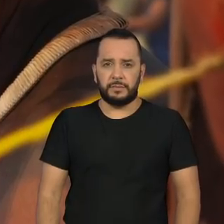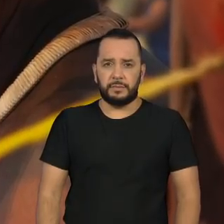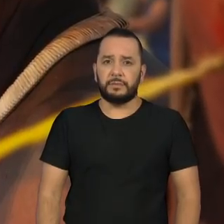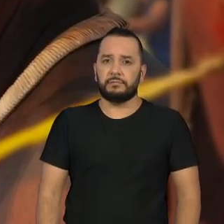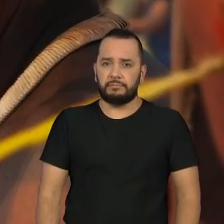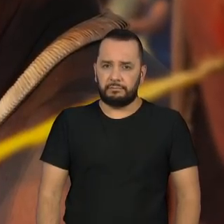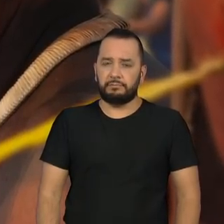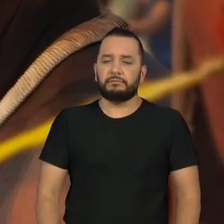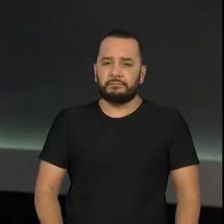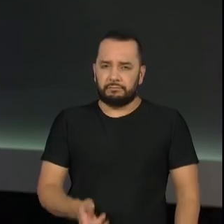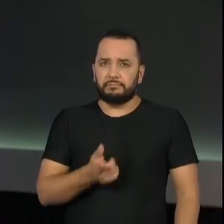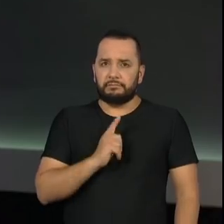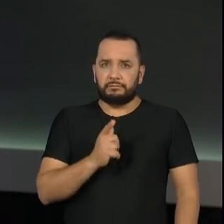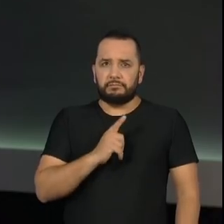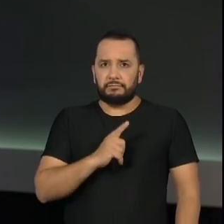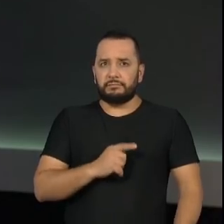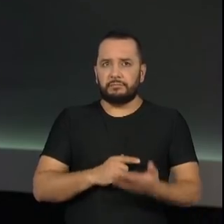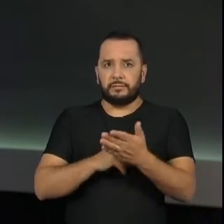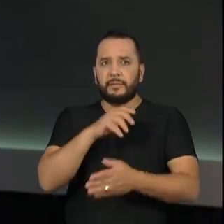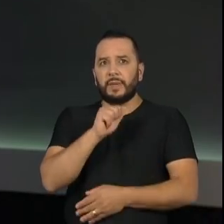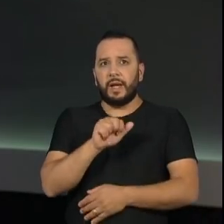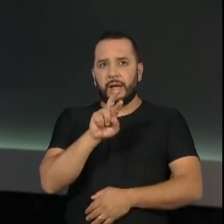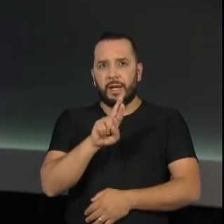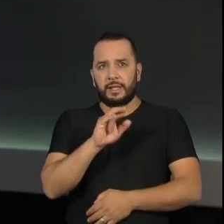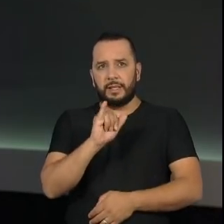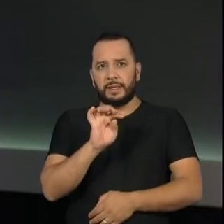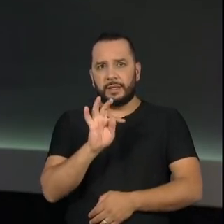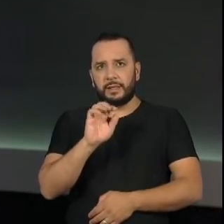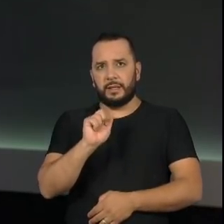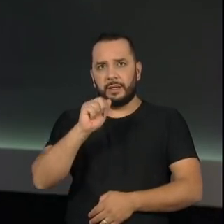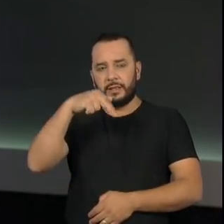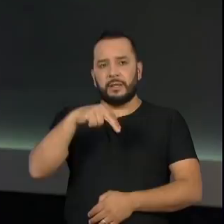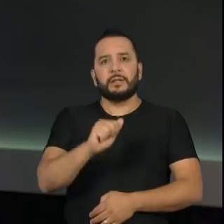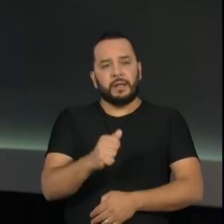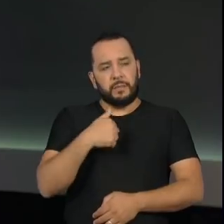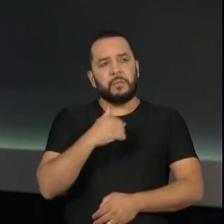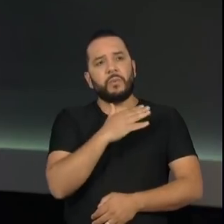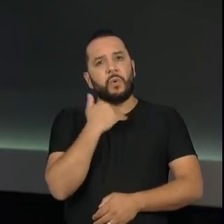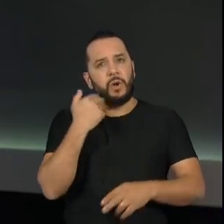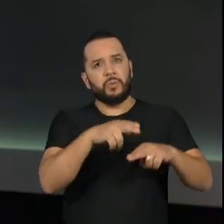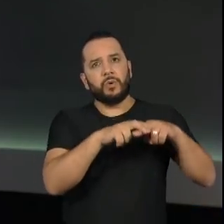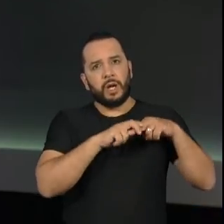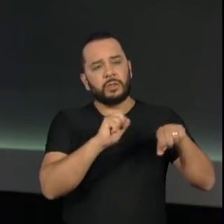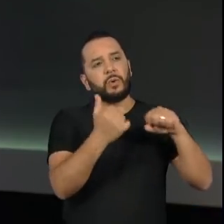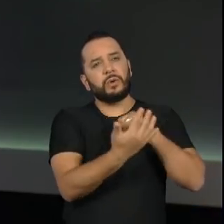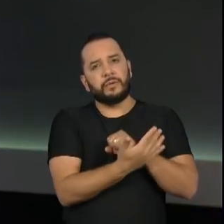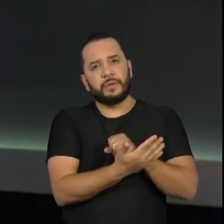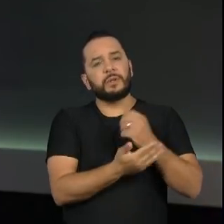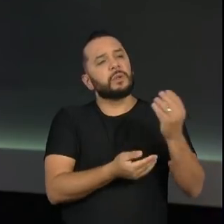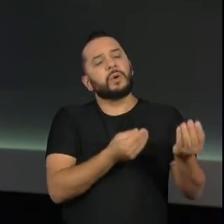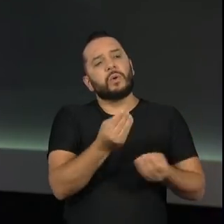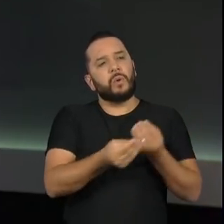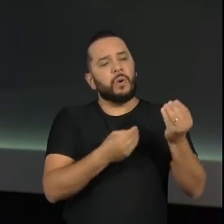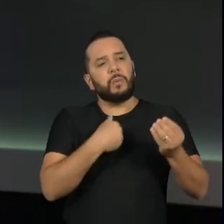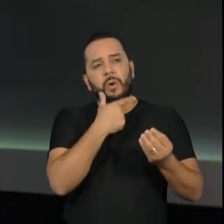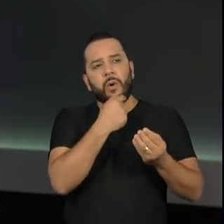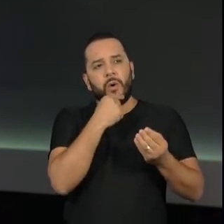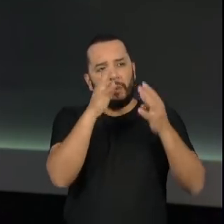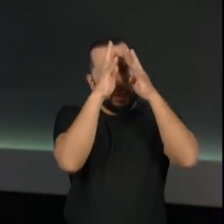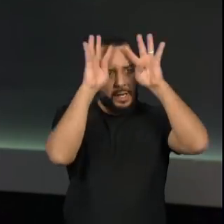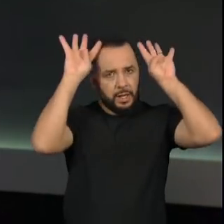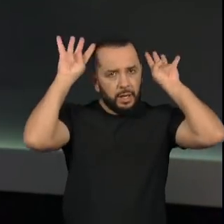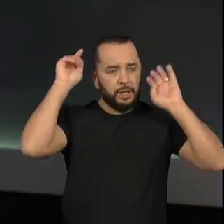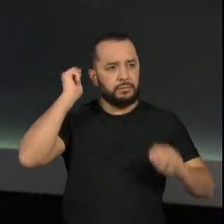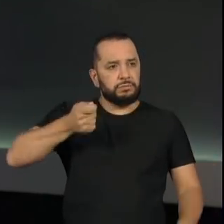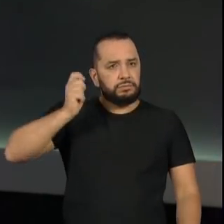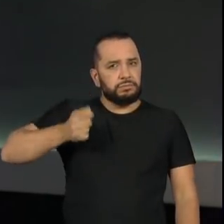Nós perdemos o cacique Aritana, uma memória desse povo, para a Covid-19. Como é que foi isso para você, diante da